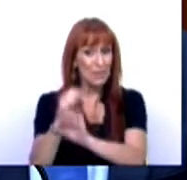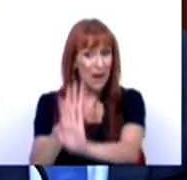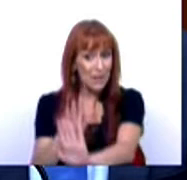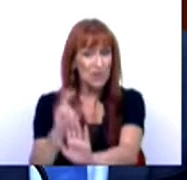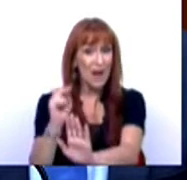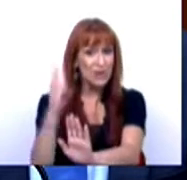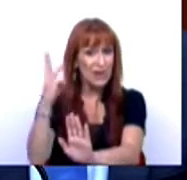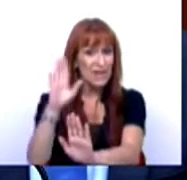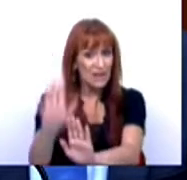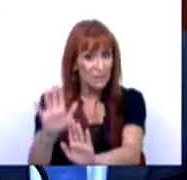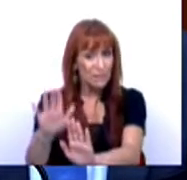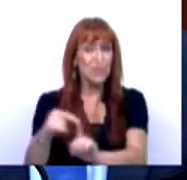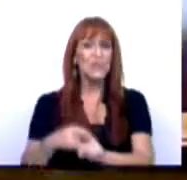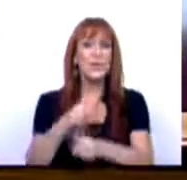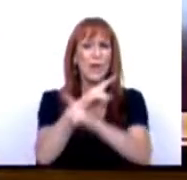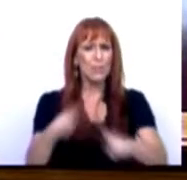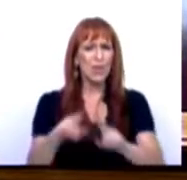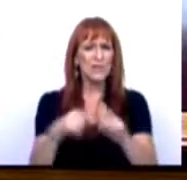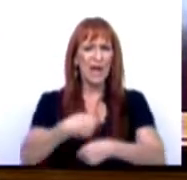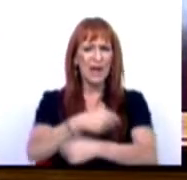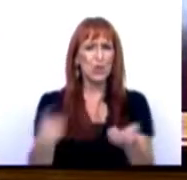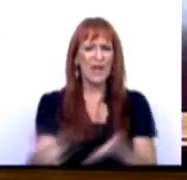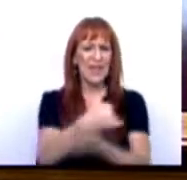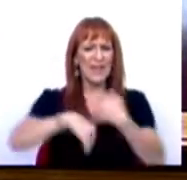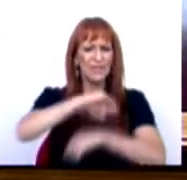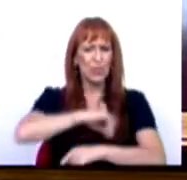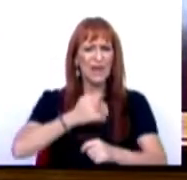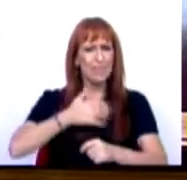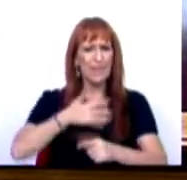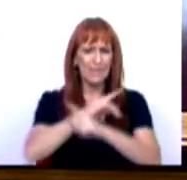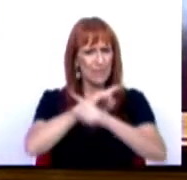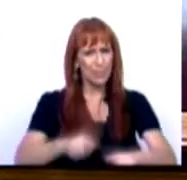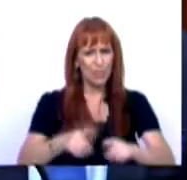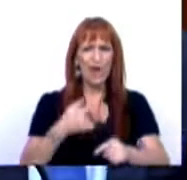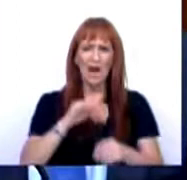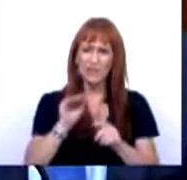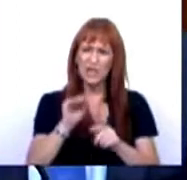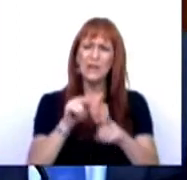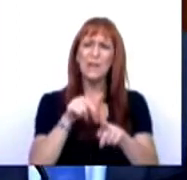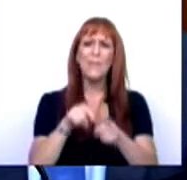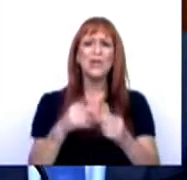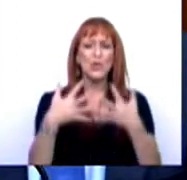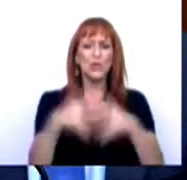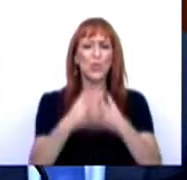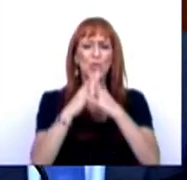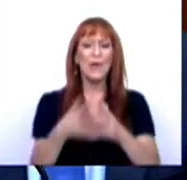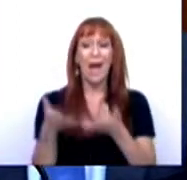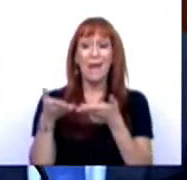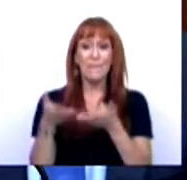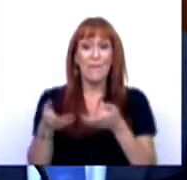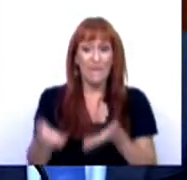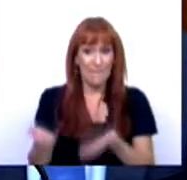por três anos e a proibição de distribuição de dividendos por parte das empresas. Queria também chamar a atenção que a estrutura desse incentivo